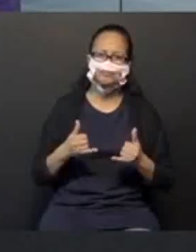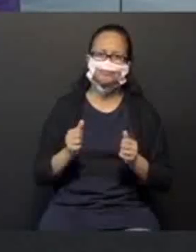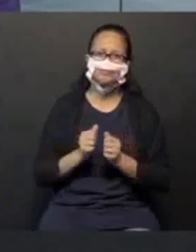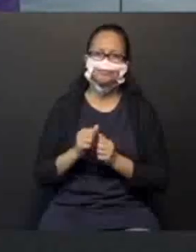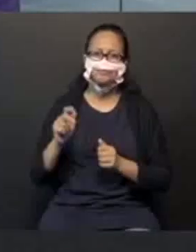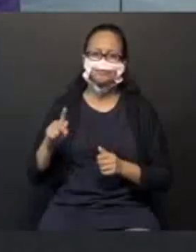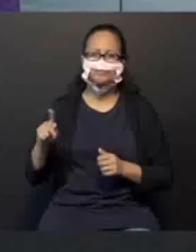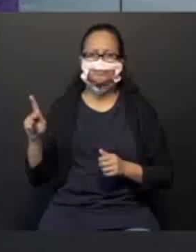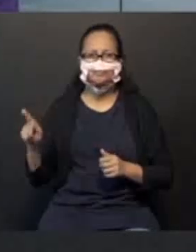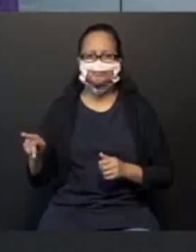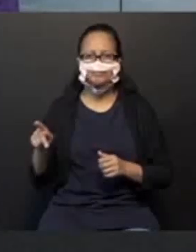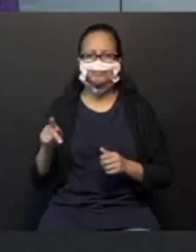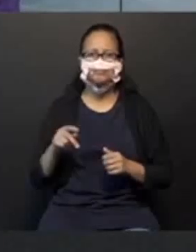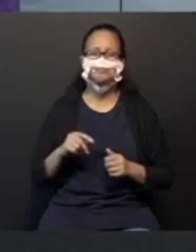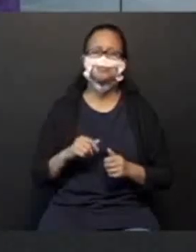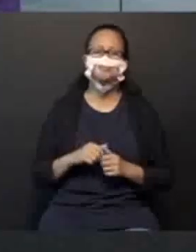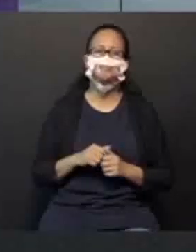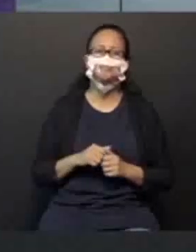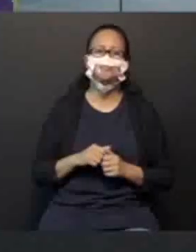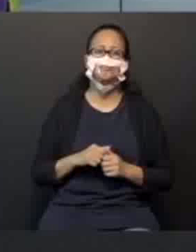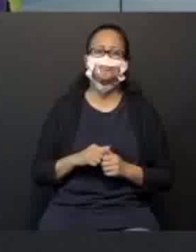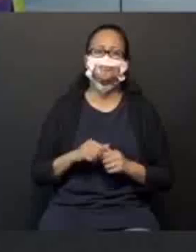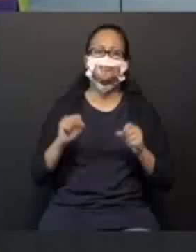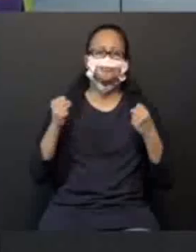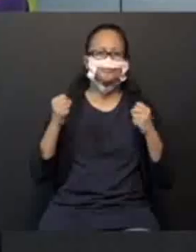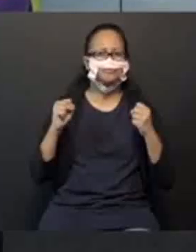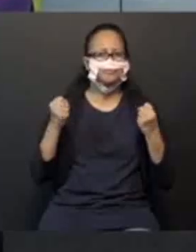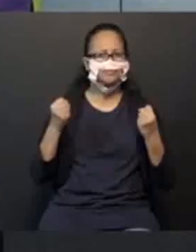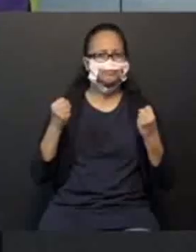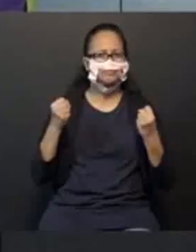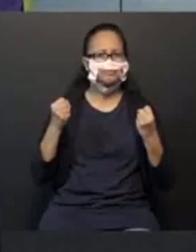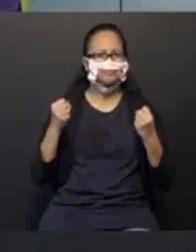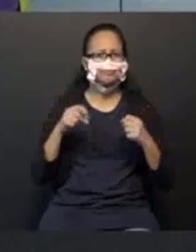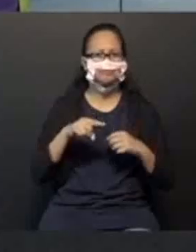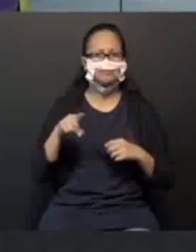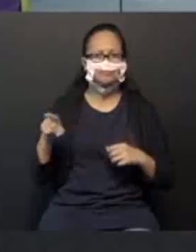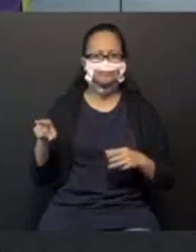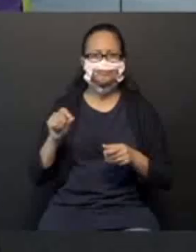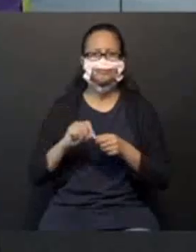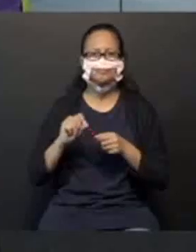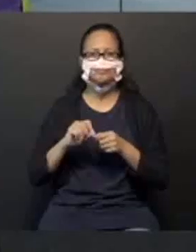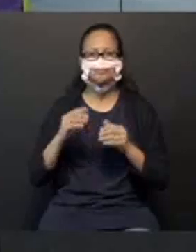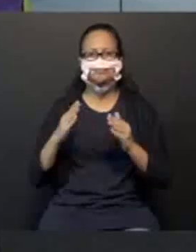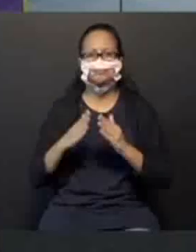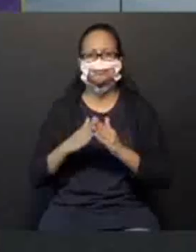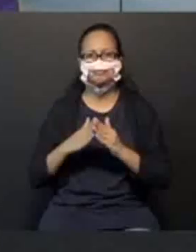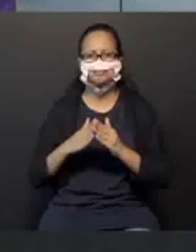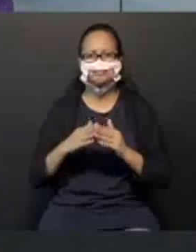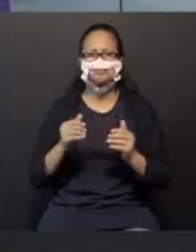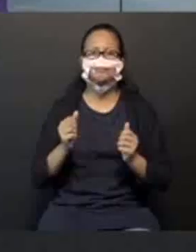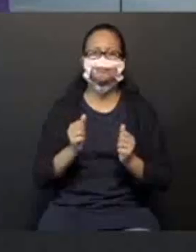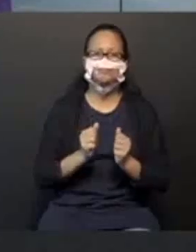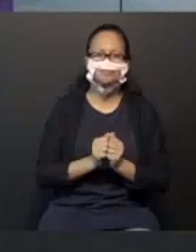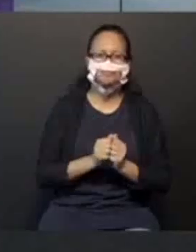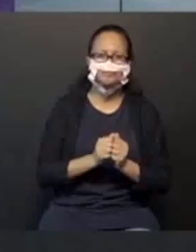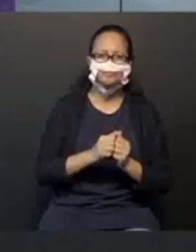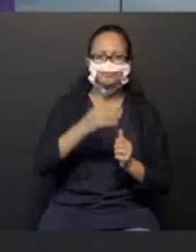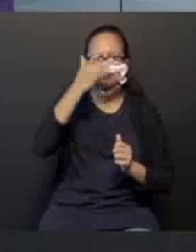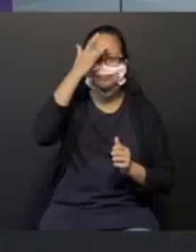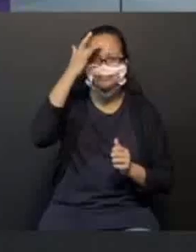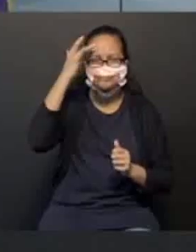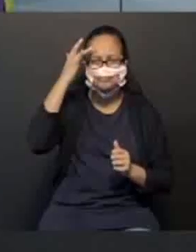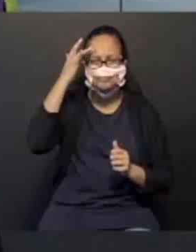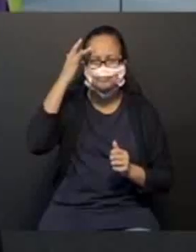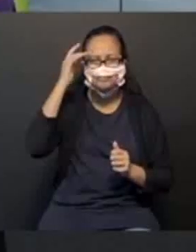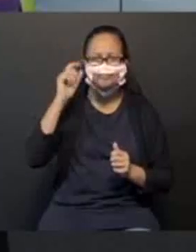quadra com o professor de educação física. Essa atividade agora você vai fazer na sua casa. Com quem estiver aí. Tá bom?